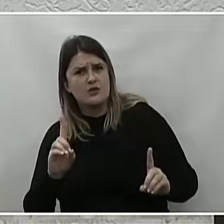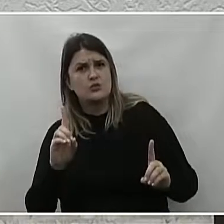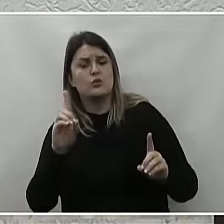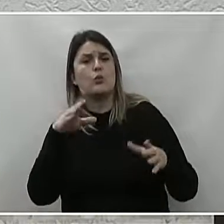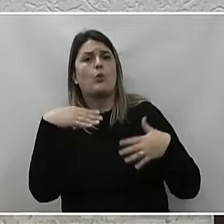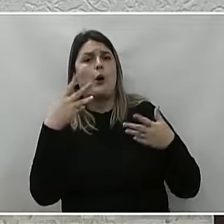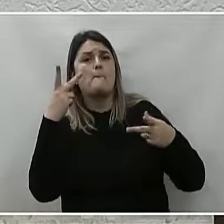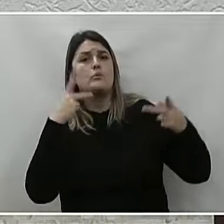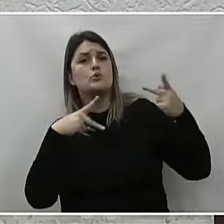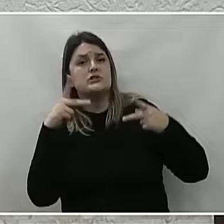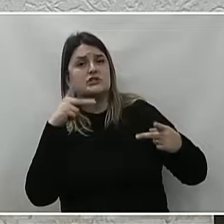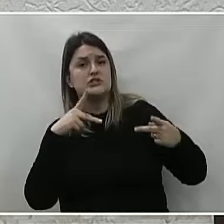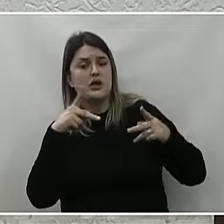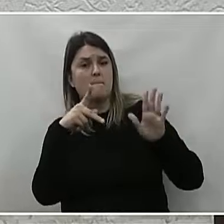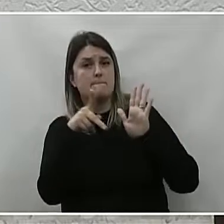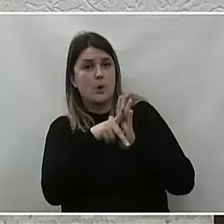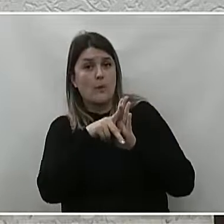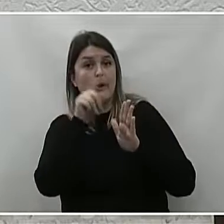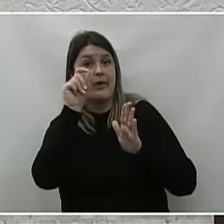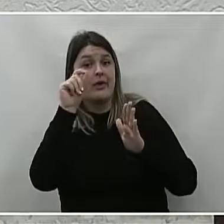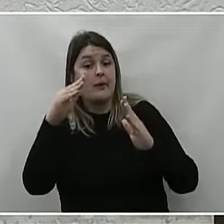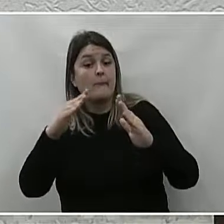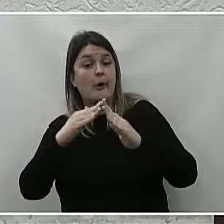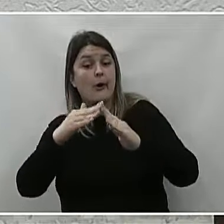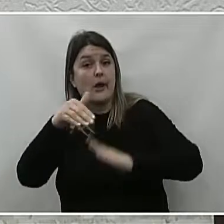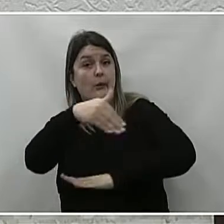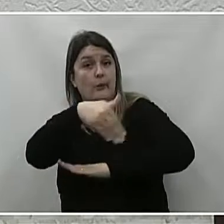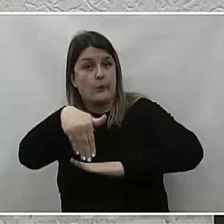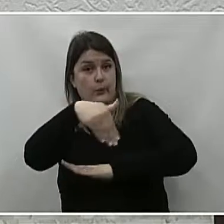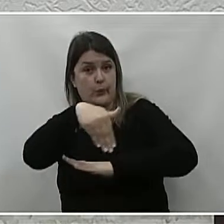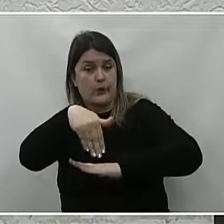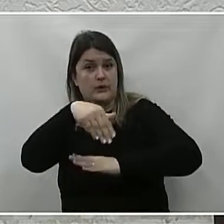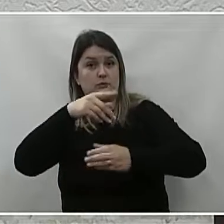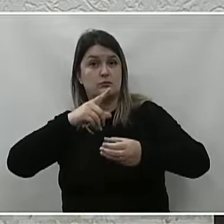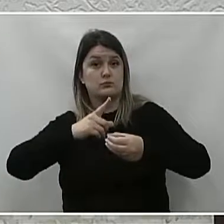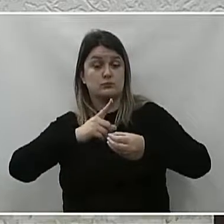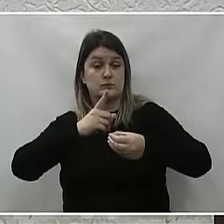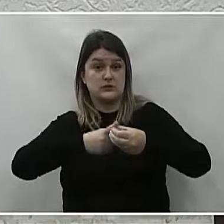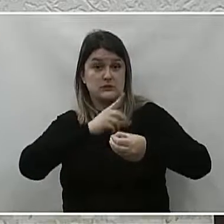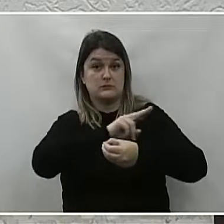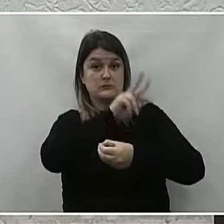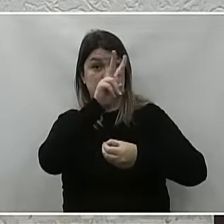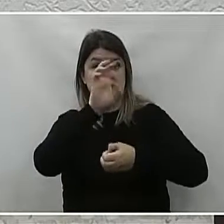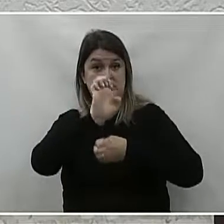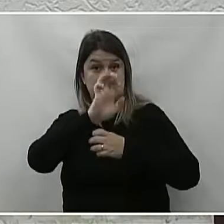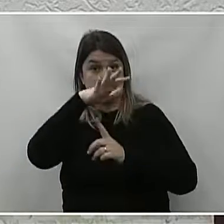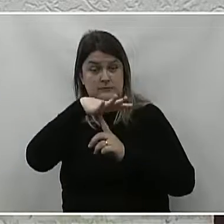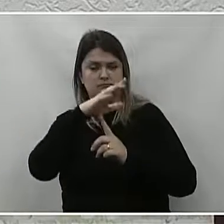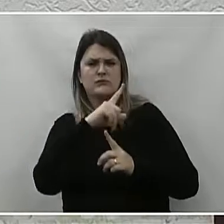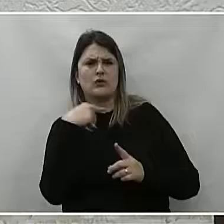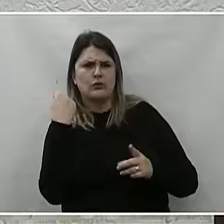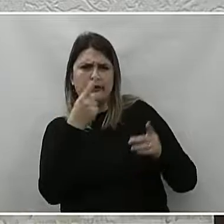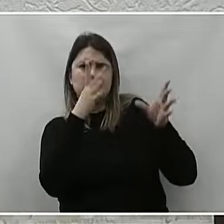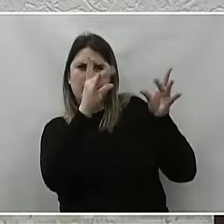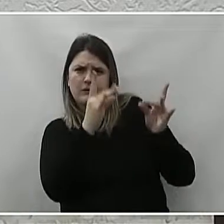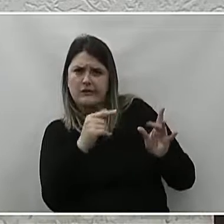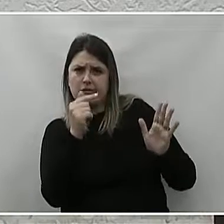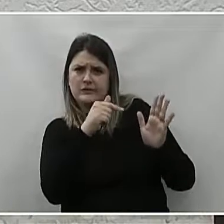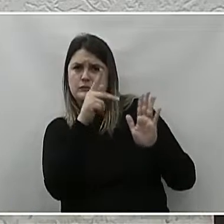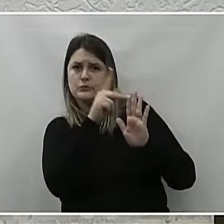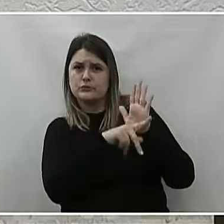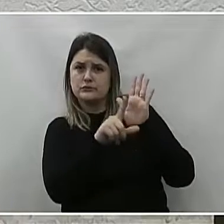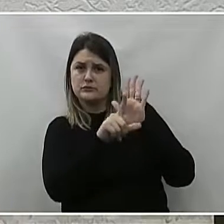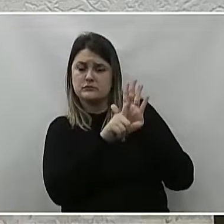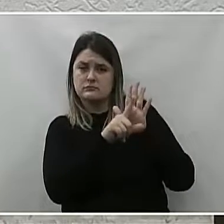municipal para a população de situação de rua em União da Vitória Paraná. Fundamentação. Analisamos o Projeto em